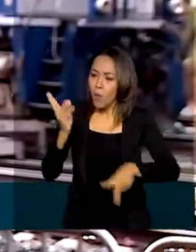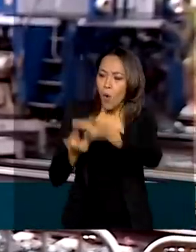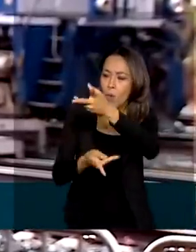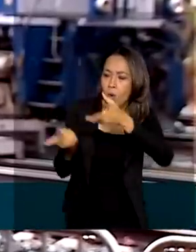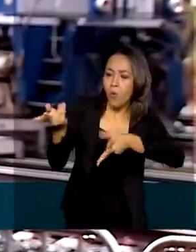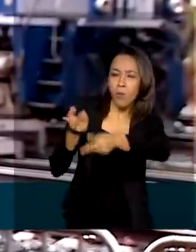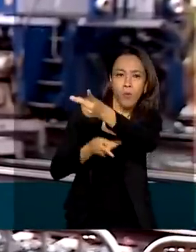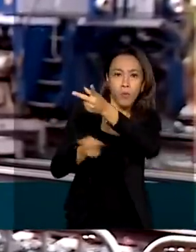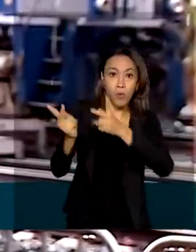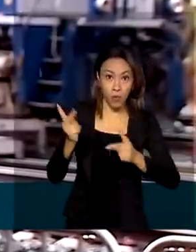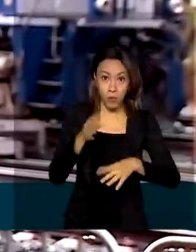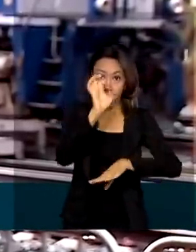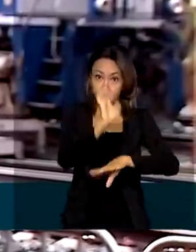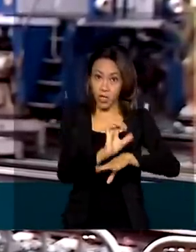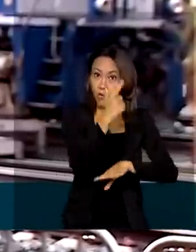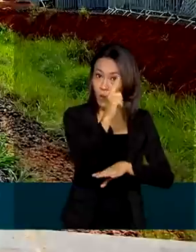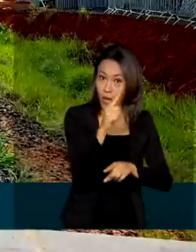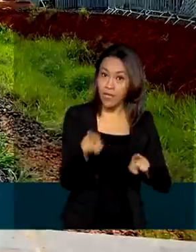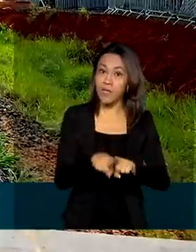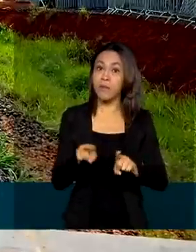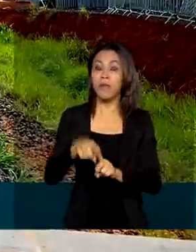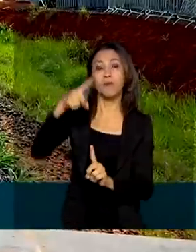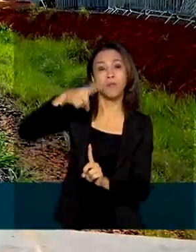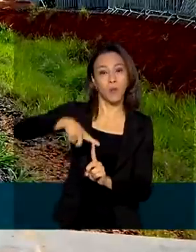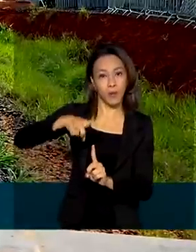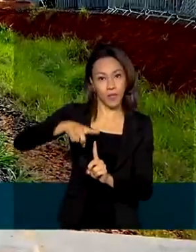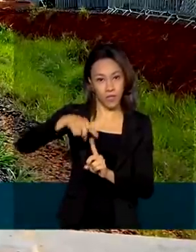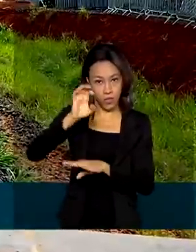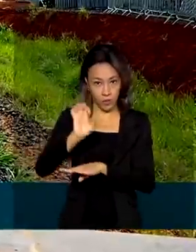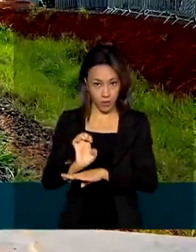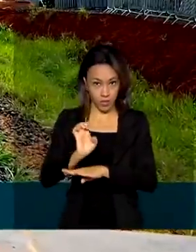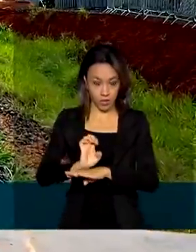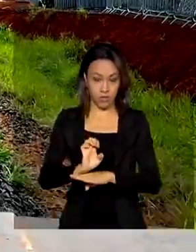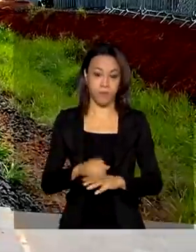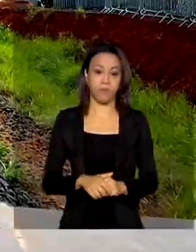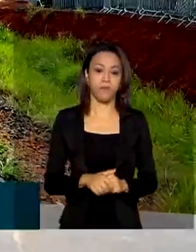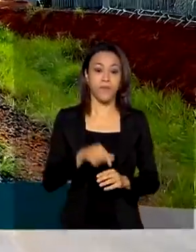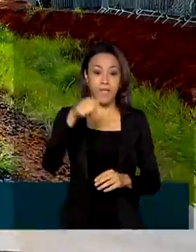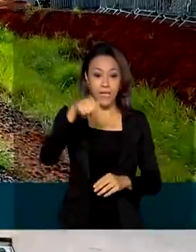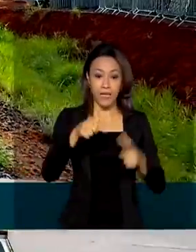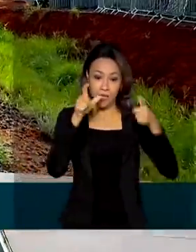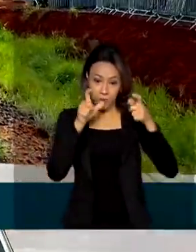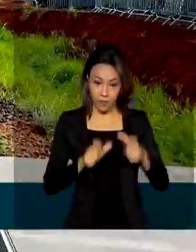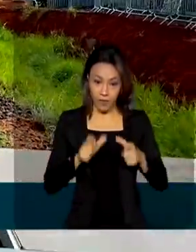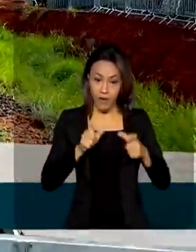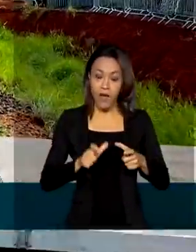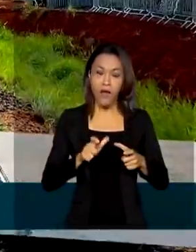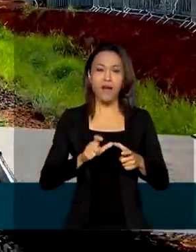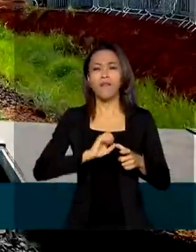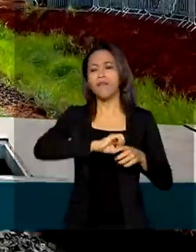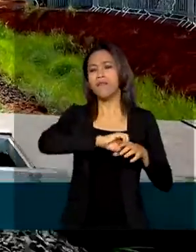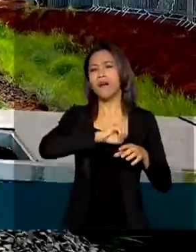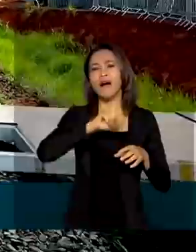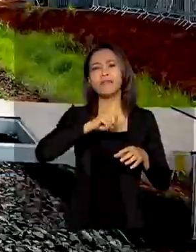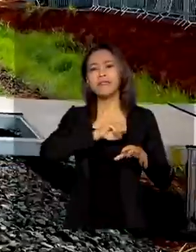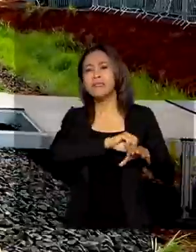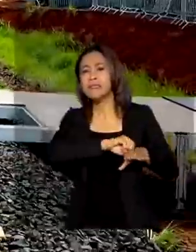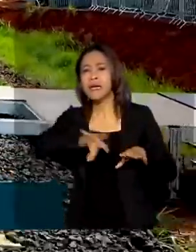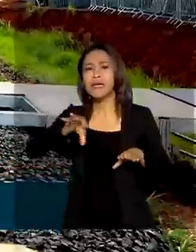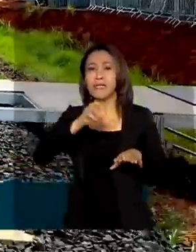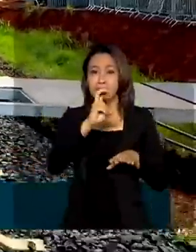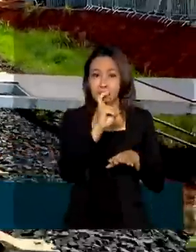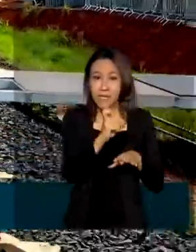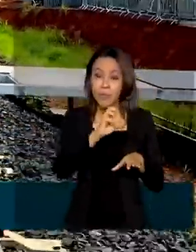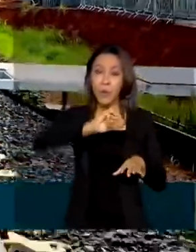importante para os estados de Goiás e Tocantins. Aqui do terminal de São Simão, sairão aproximadamente 5 milhões e